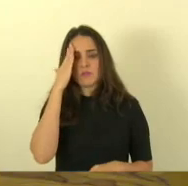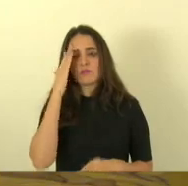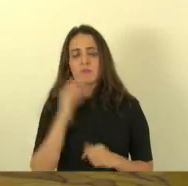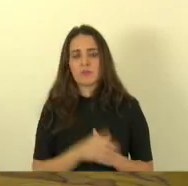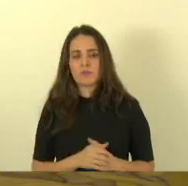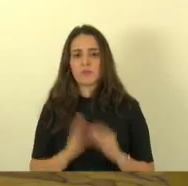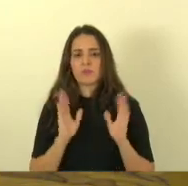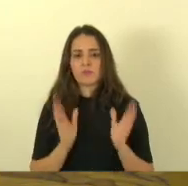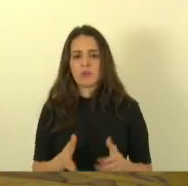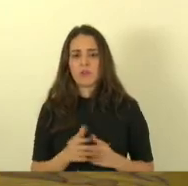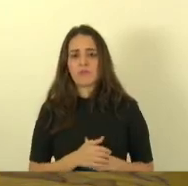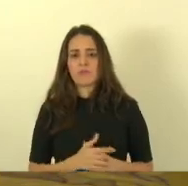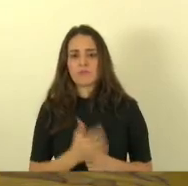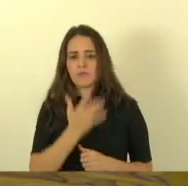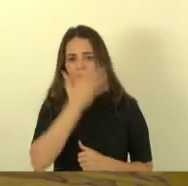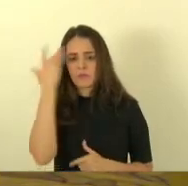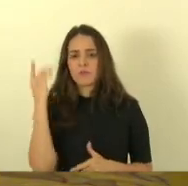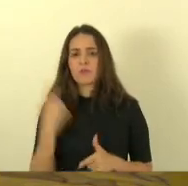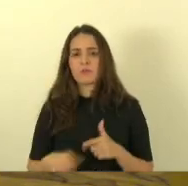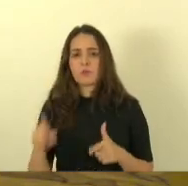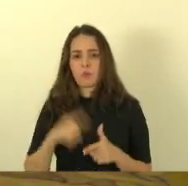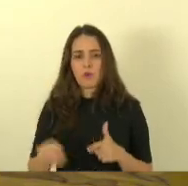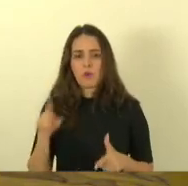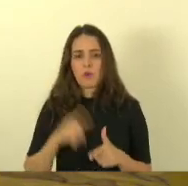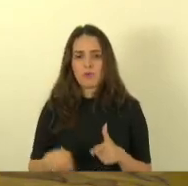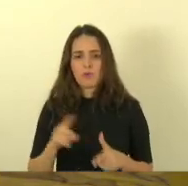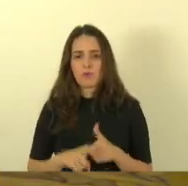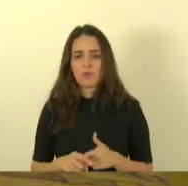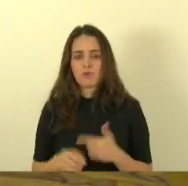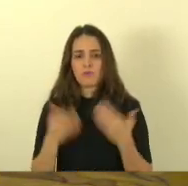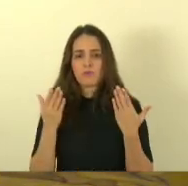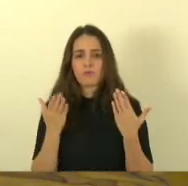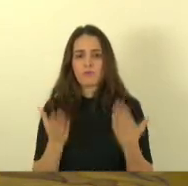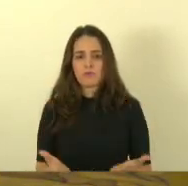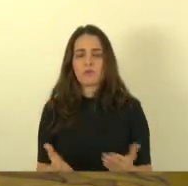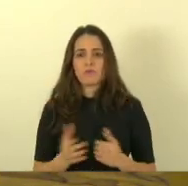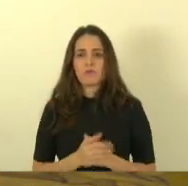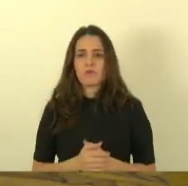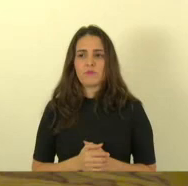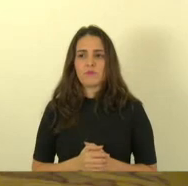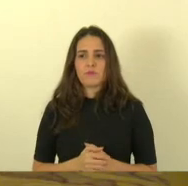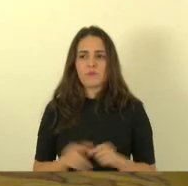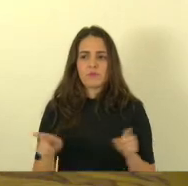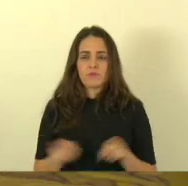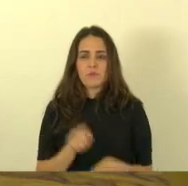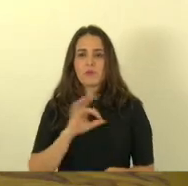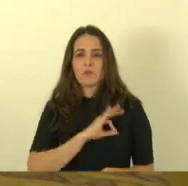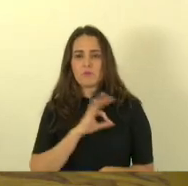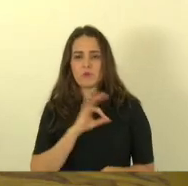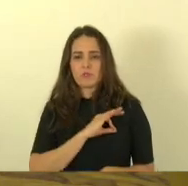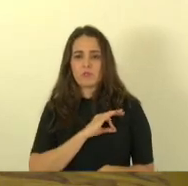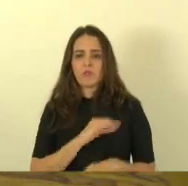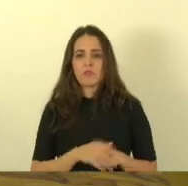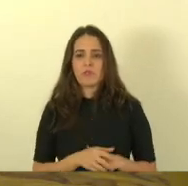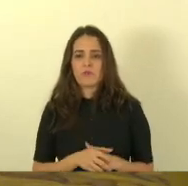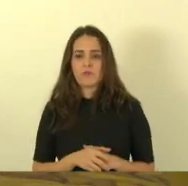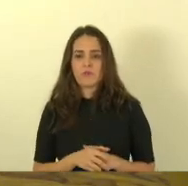tipo de gente que está cheio de problema mas a vocês nobres policiais militares